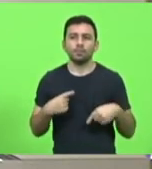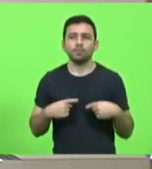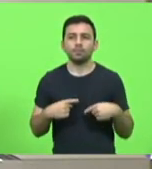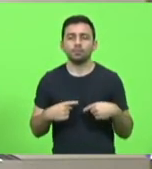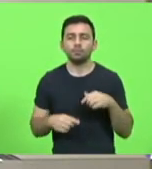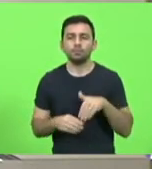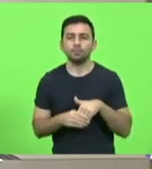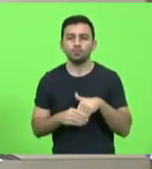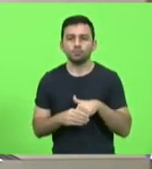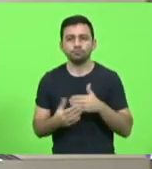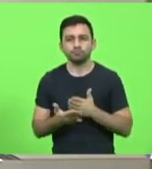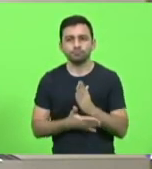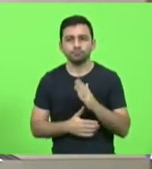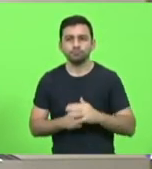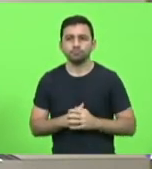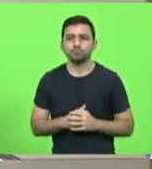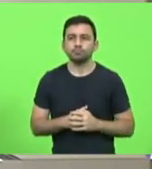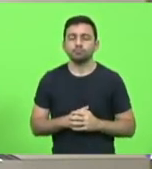em votação, aprovado.